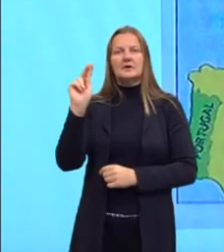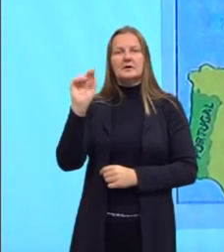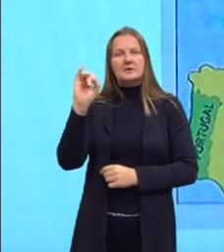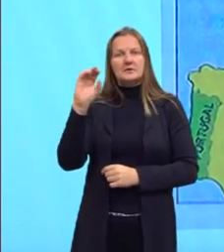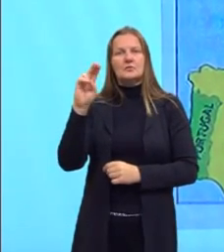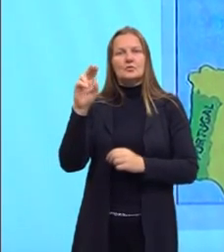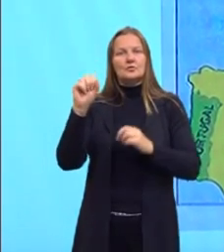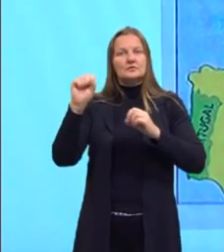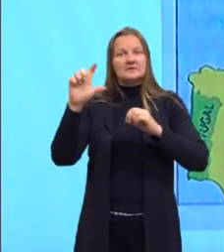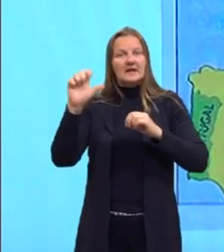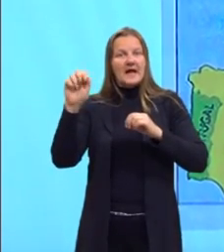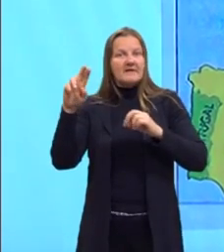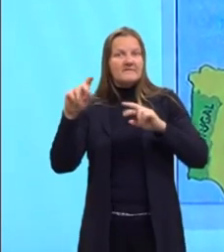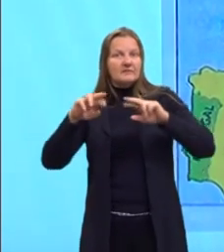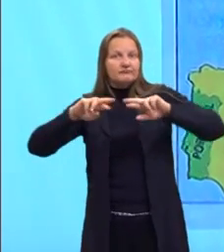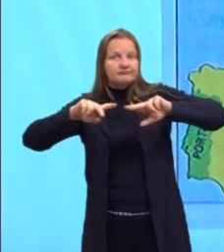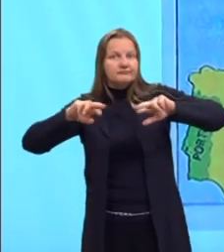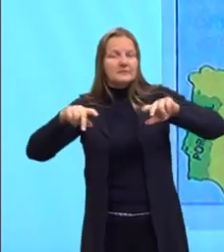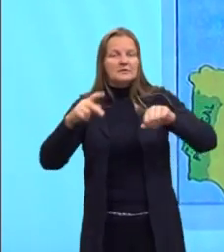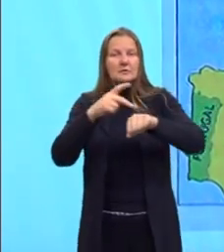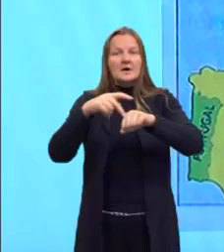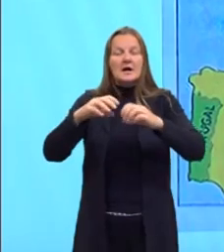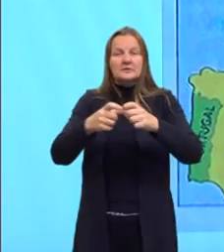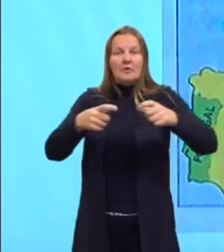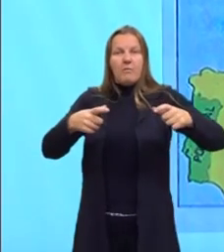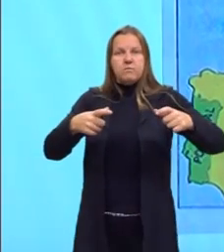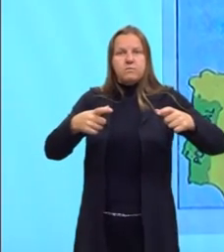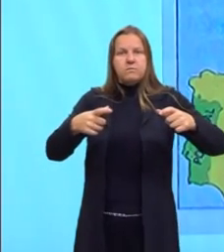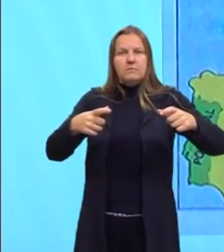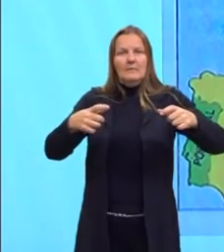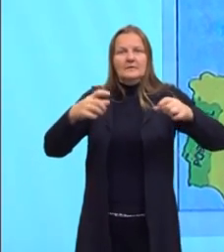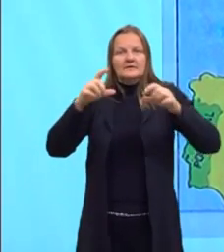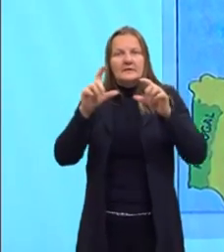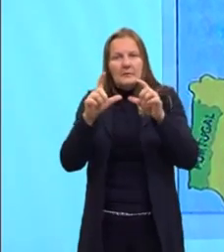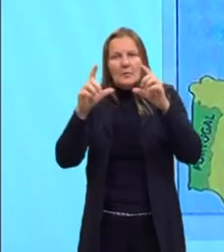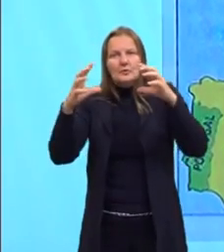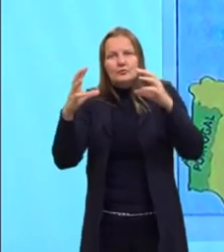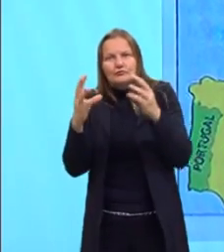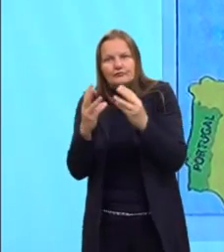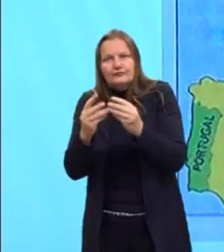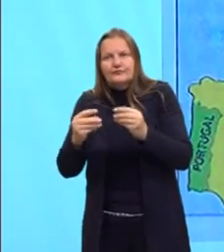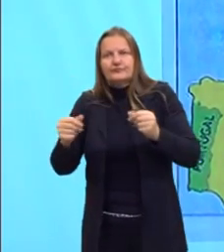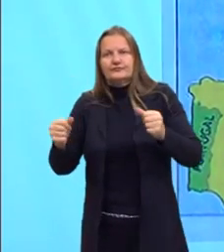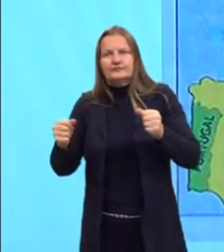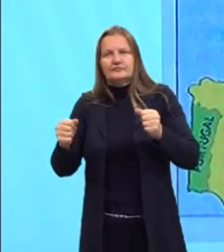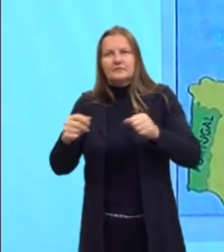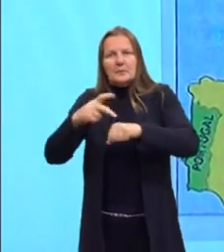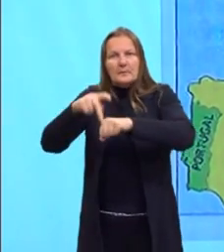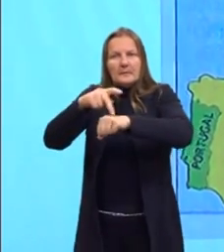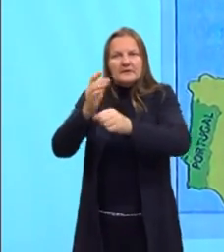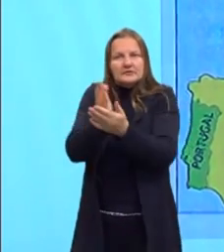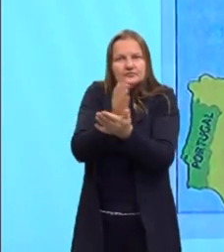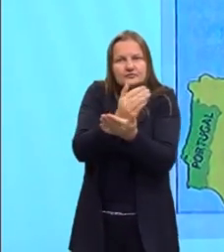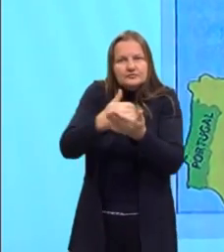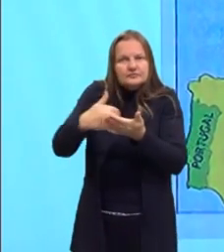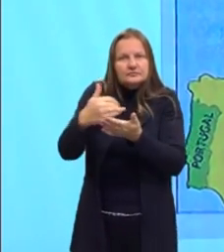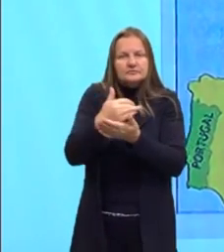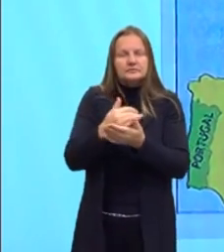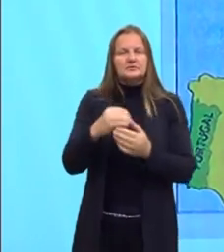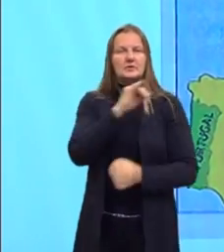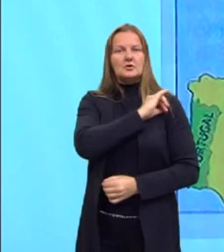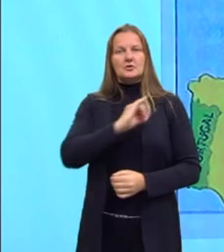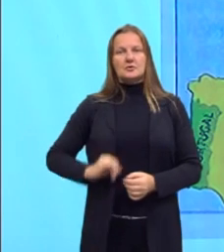certo? Então, o grande legado geográfico, né, da Primeira Guerra Mundial é justamente que esses